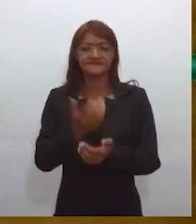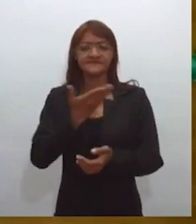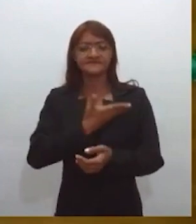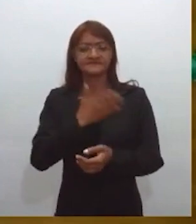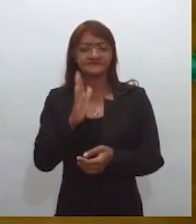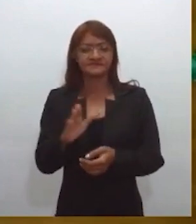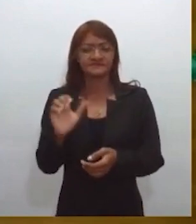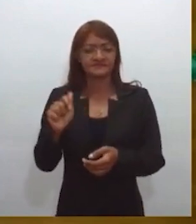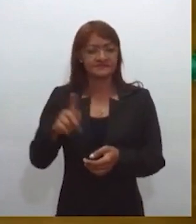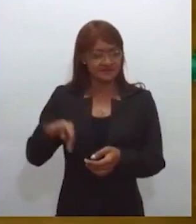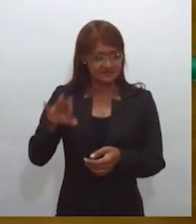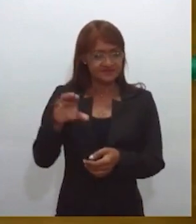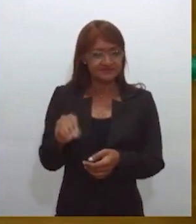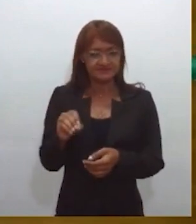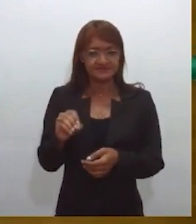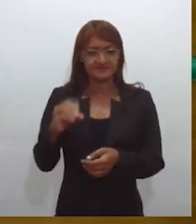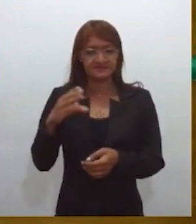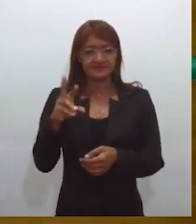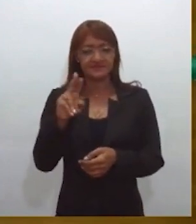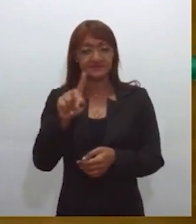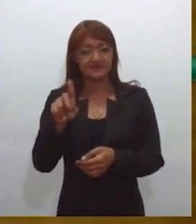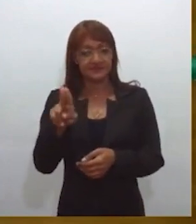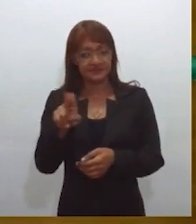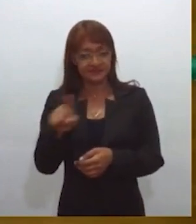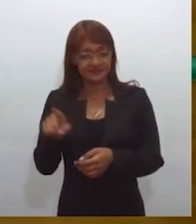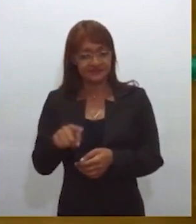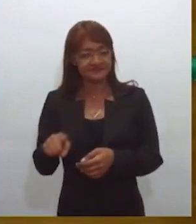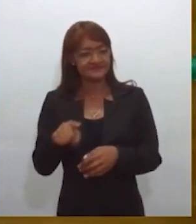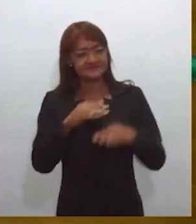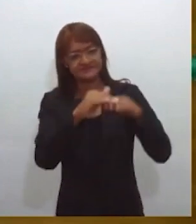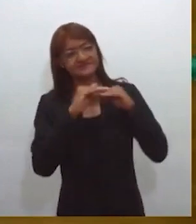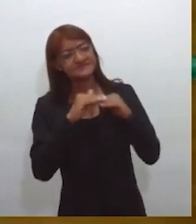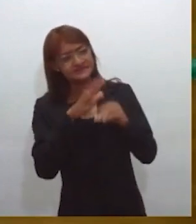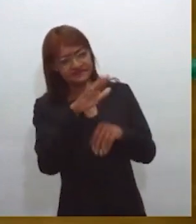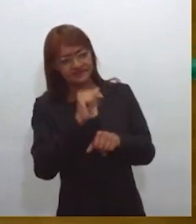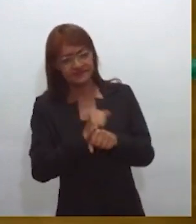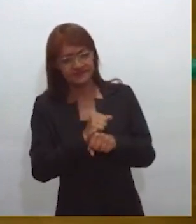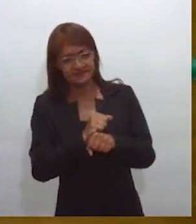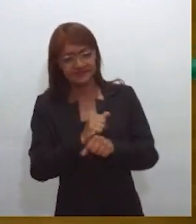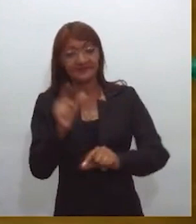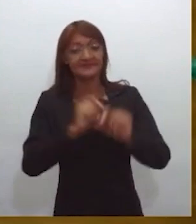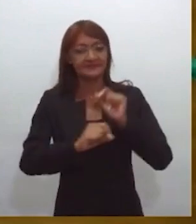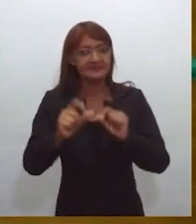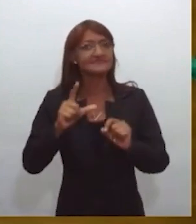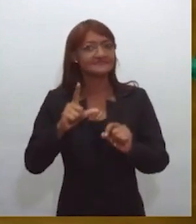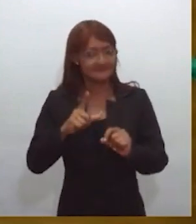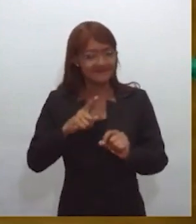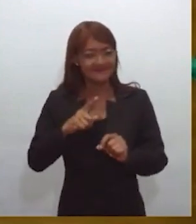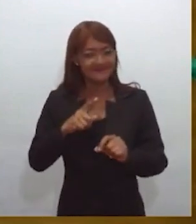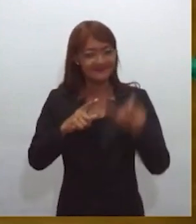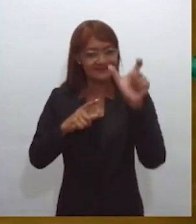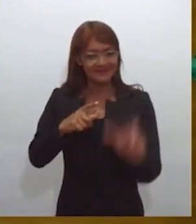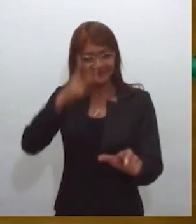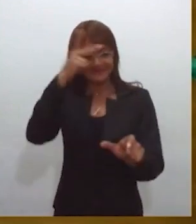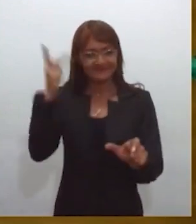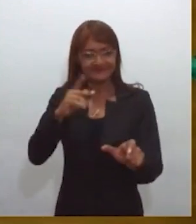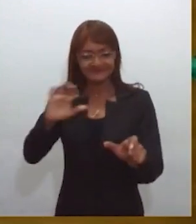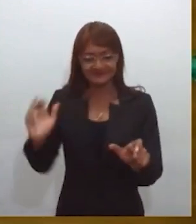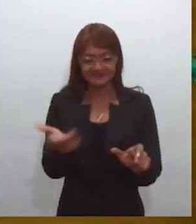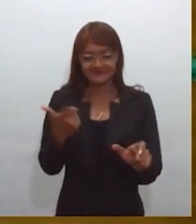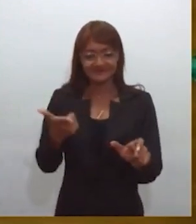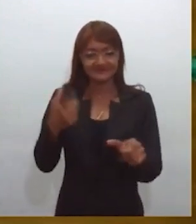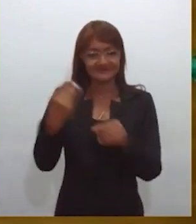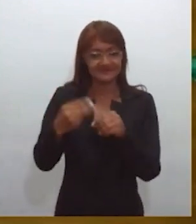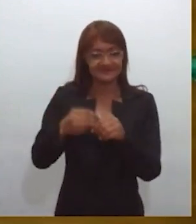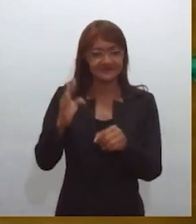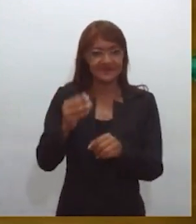escutor, é um pintor, e ele falava para mim assim, ó, tem um talento em estância que é preciso dar uma chance a esse rapaz.